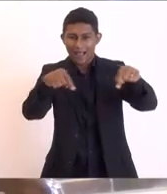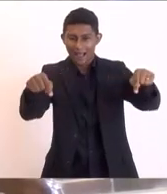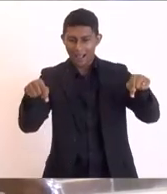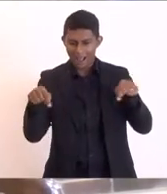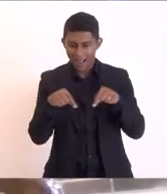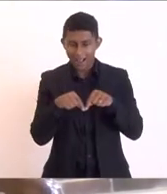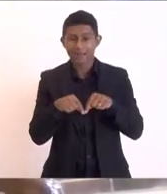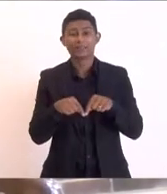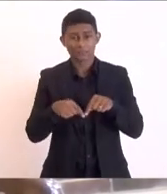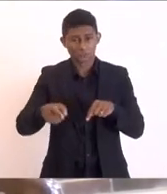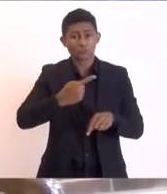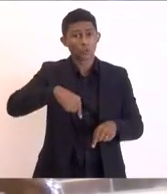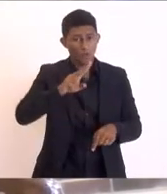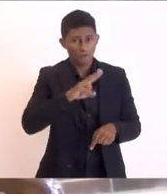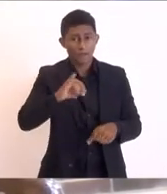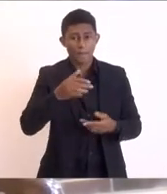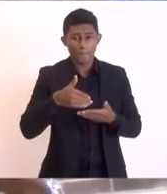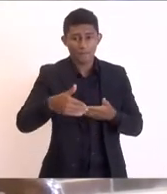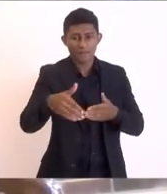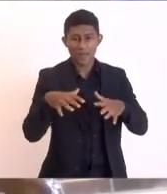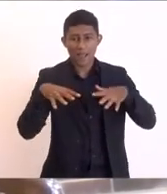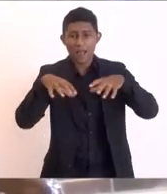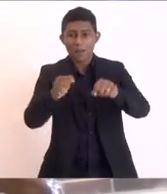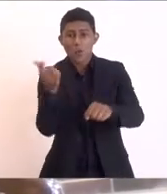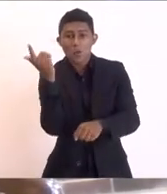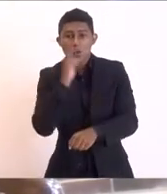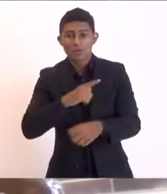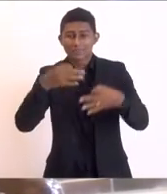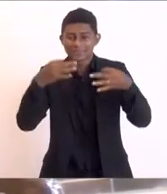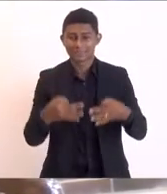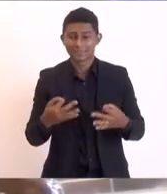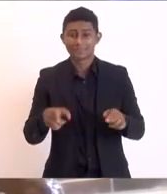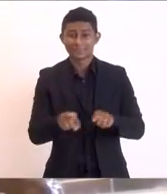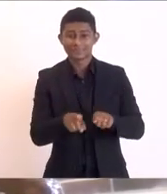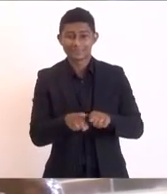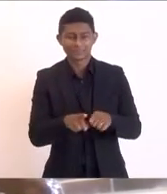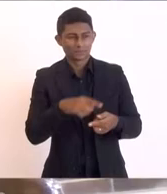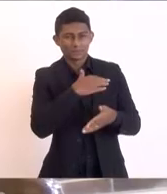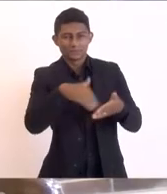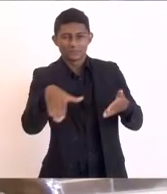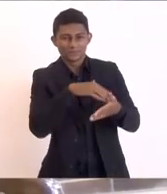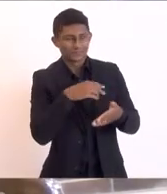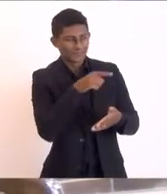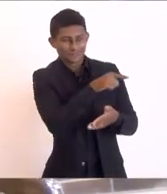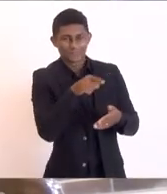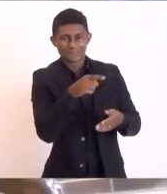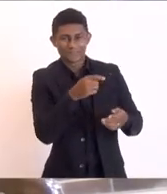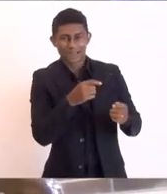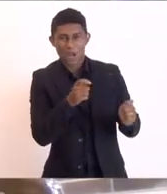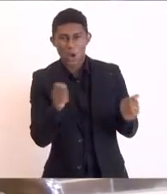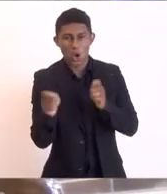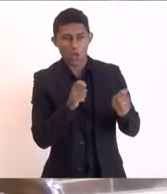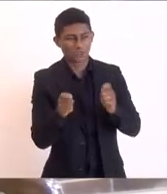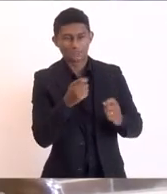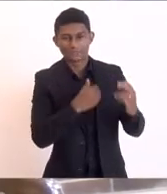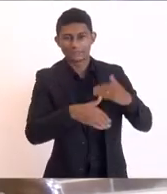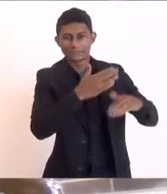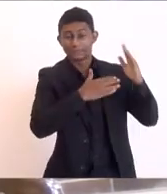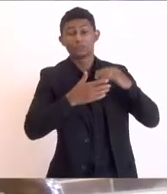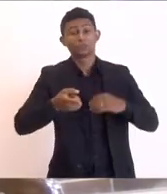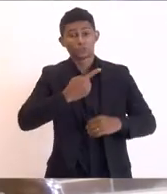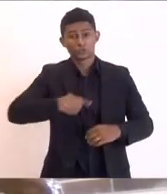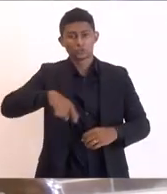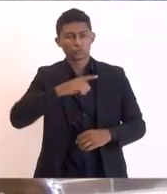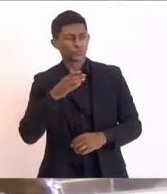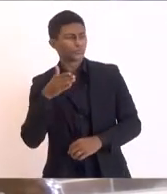terreno, dessa área, dessa fazenda, já estivemos na Secretaria de Desenvolvimento Econômico do estado para que a